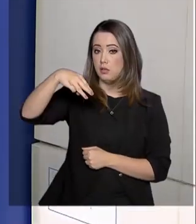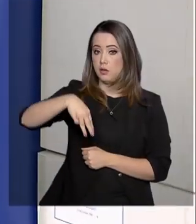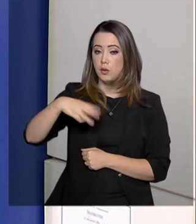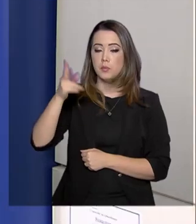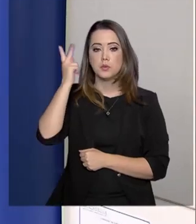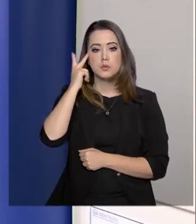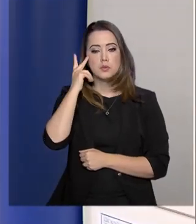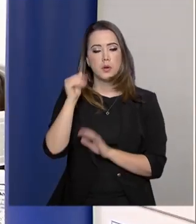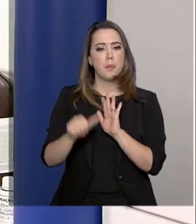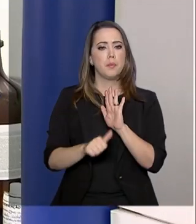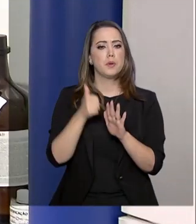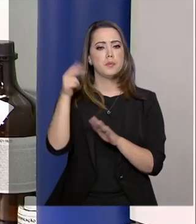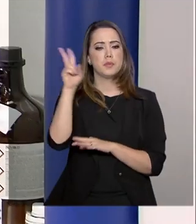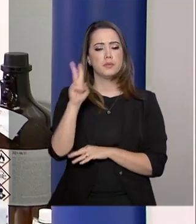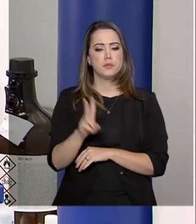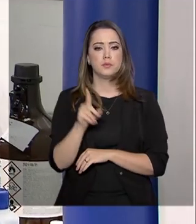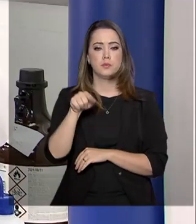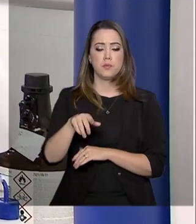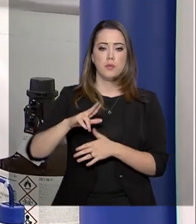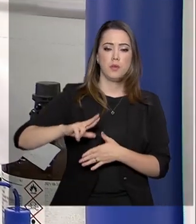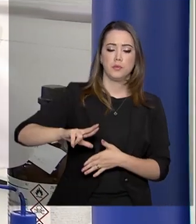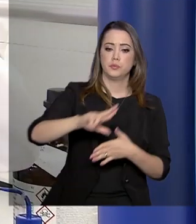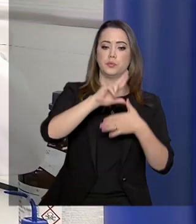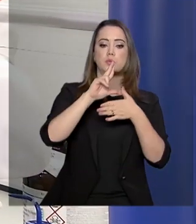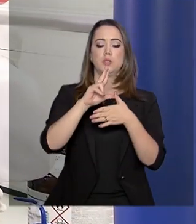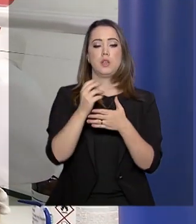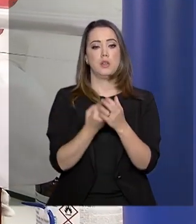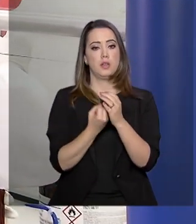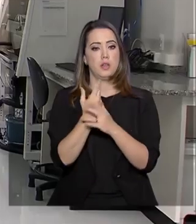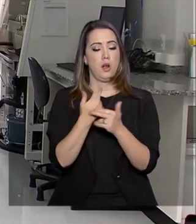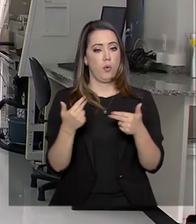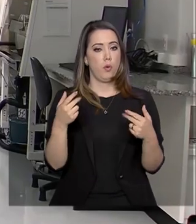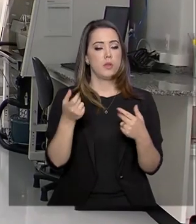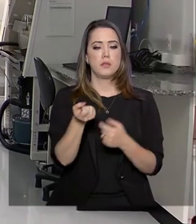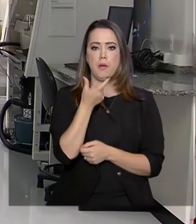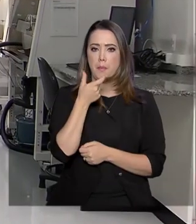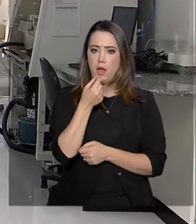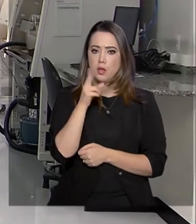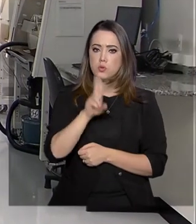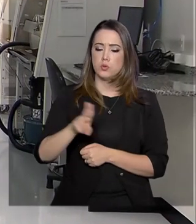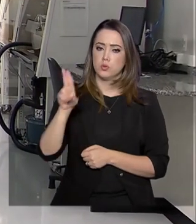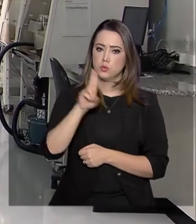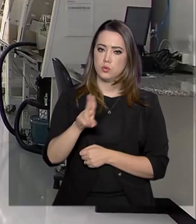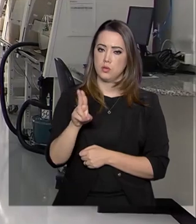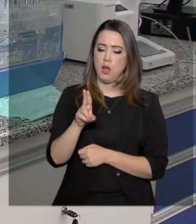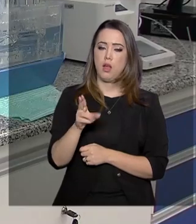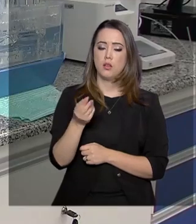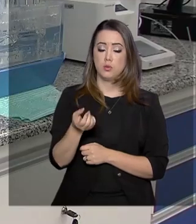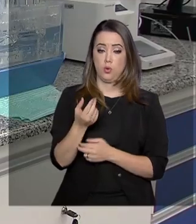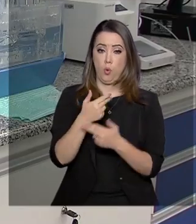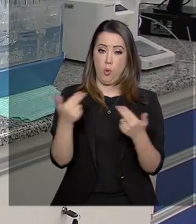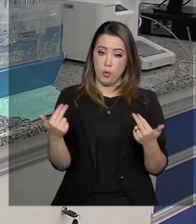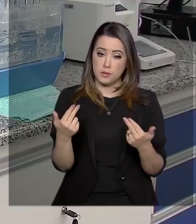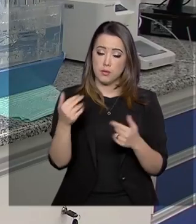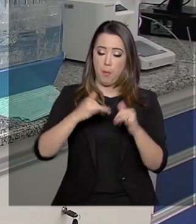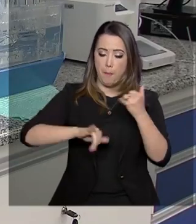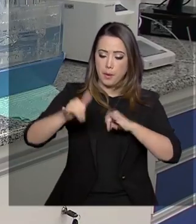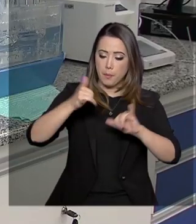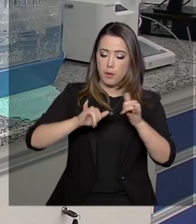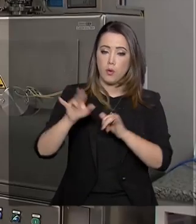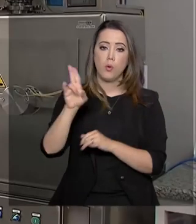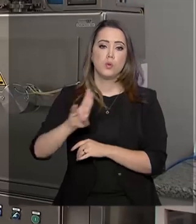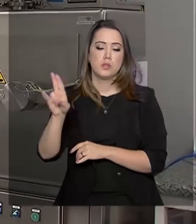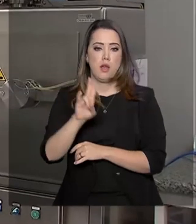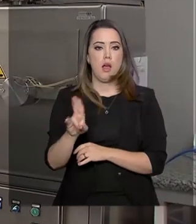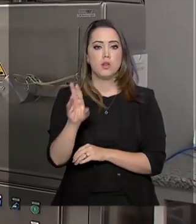é o primeiro na América Latina a produzir insumos farmacêuticos que serão utilizados na produção de medicamentos para o tratamento de